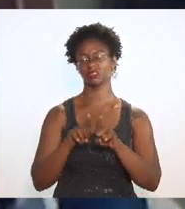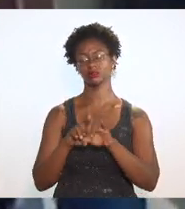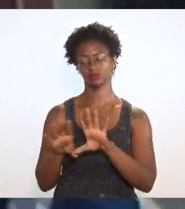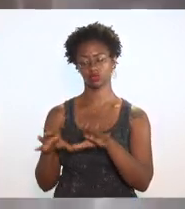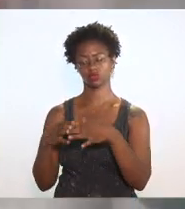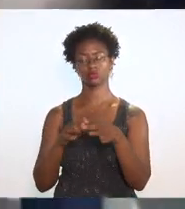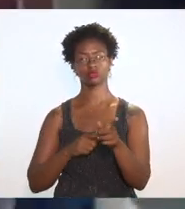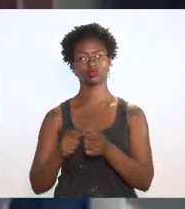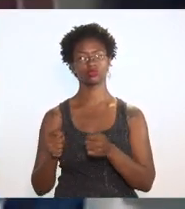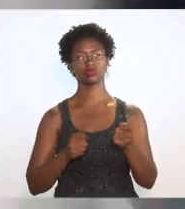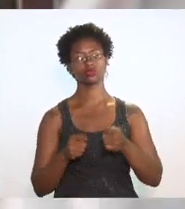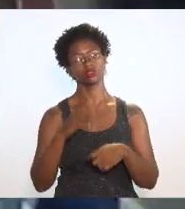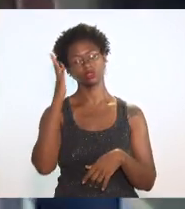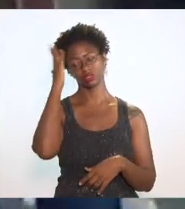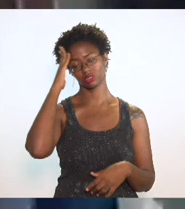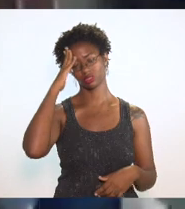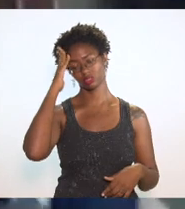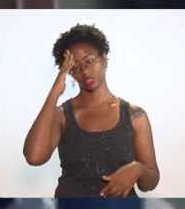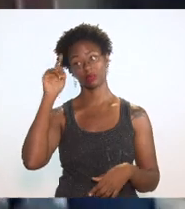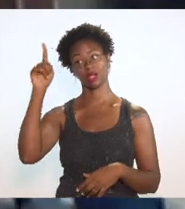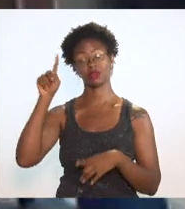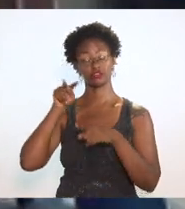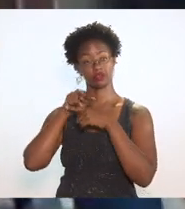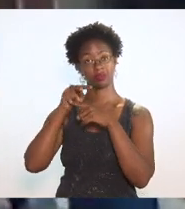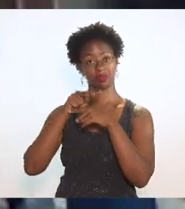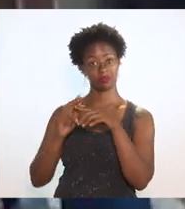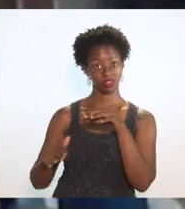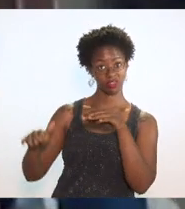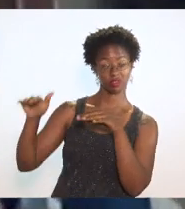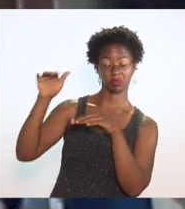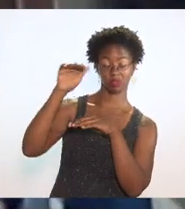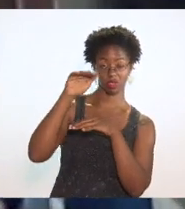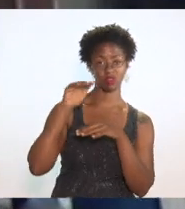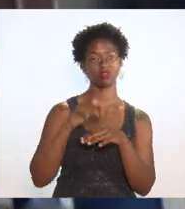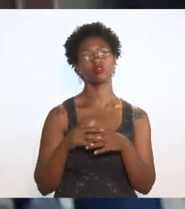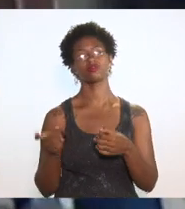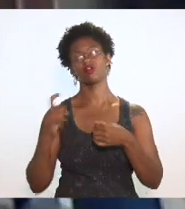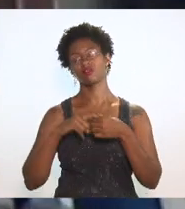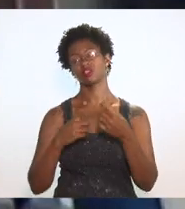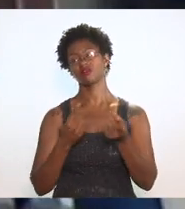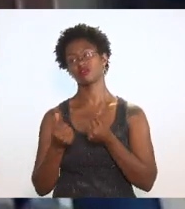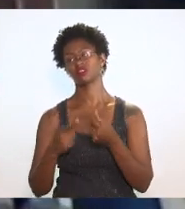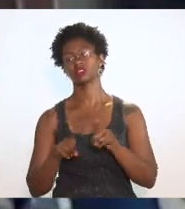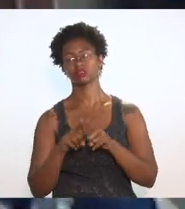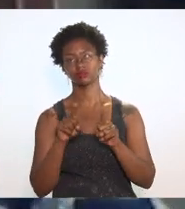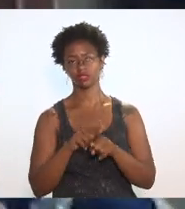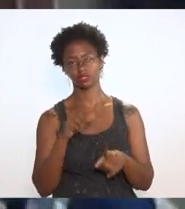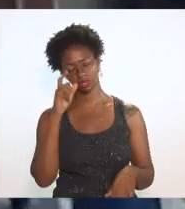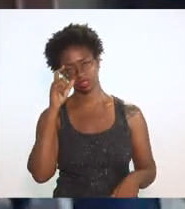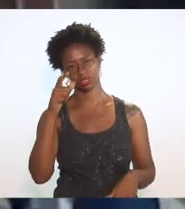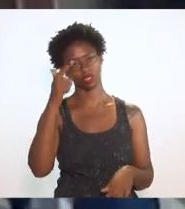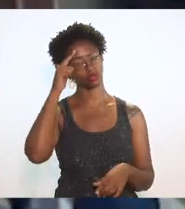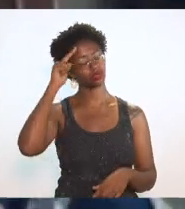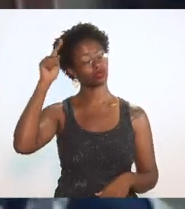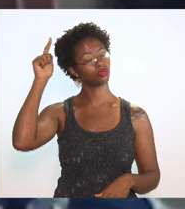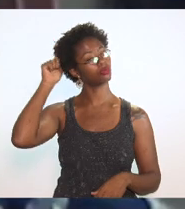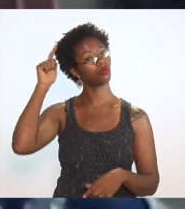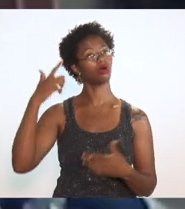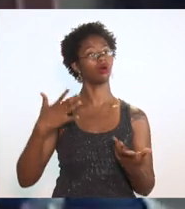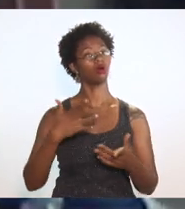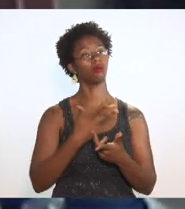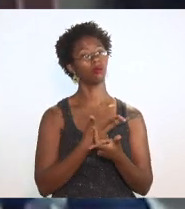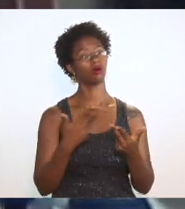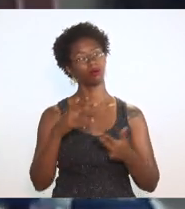vai passar pelo conselho supervisor do regime de recuperação fiscal e chama atenção também deputado Luiz Paulo uma questão